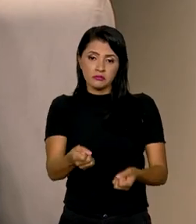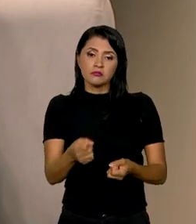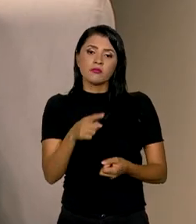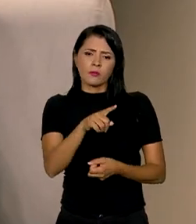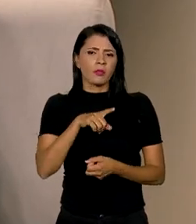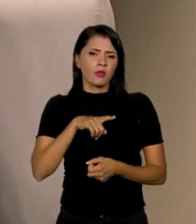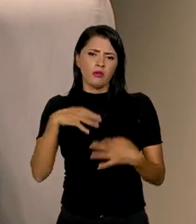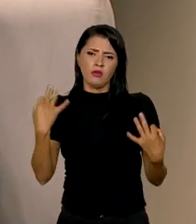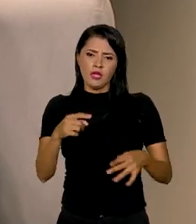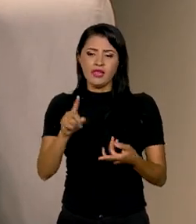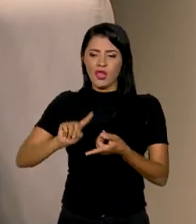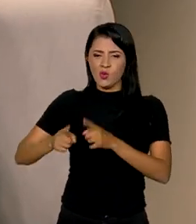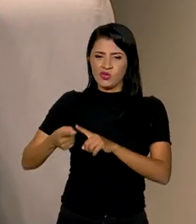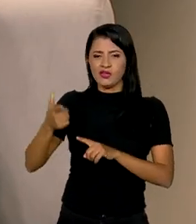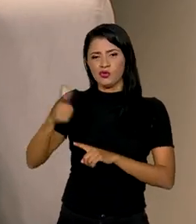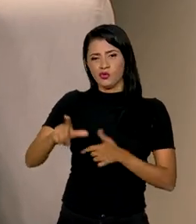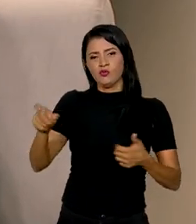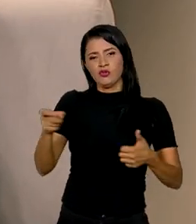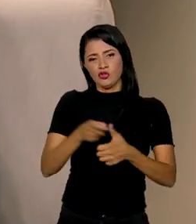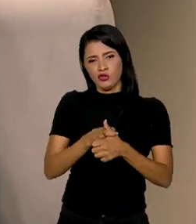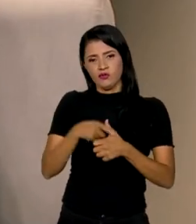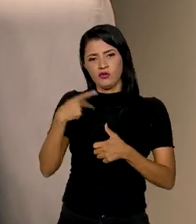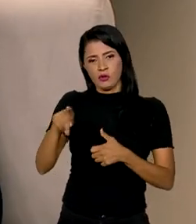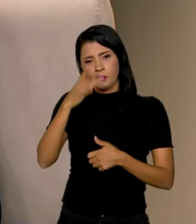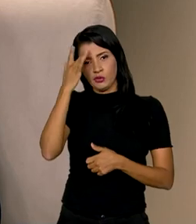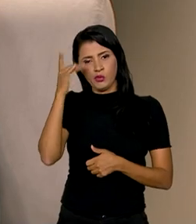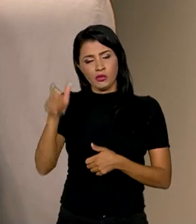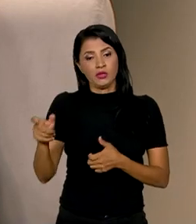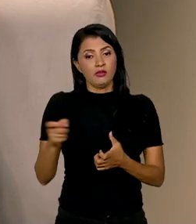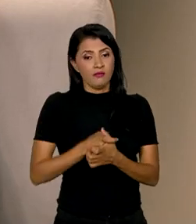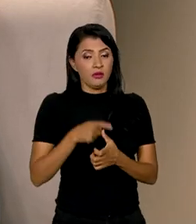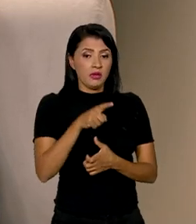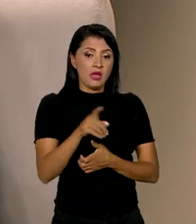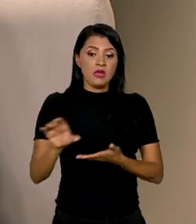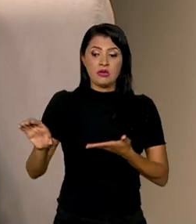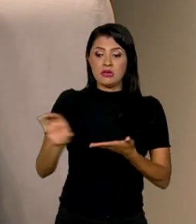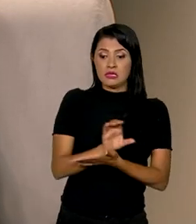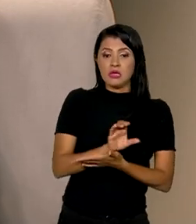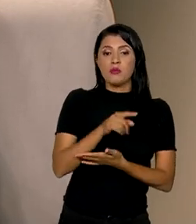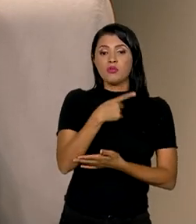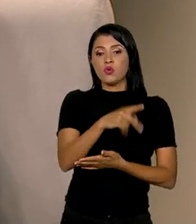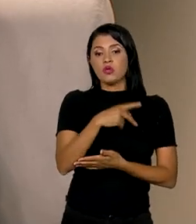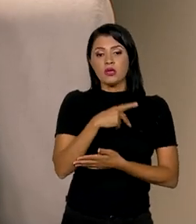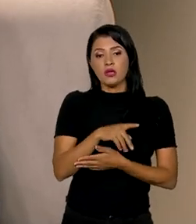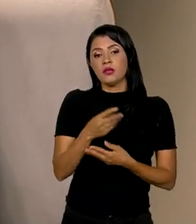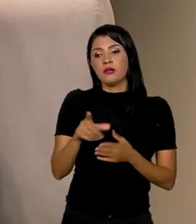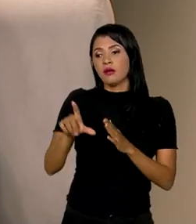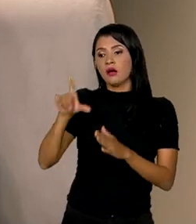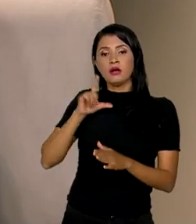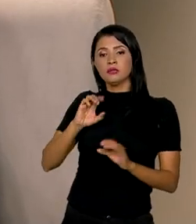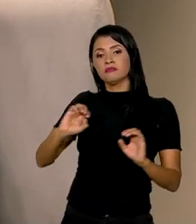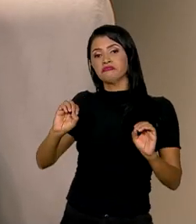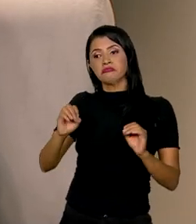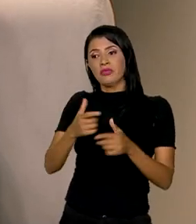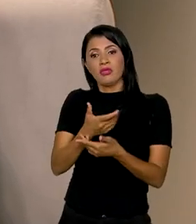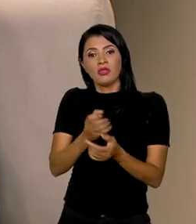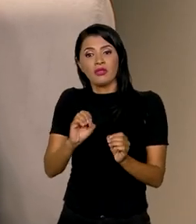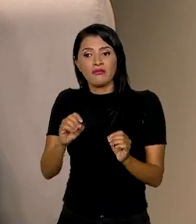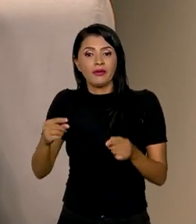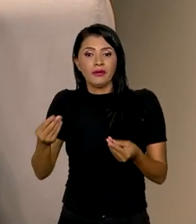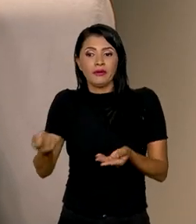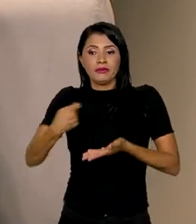obviamente, renegociar a dívida com o consumidor. Ele passa a receber aquilo que ele não estava recebendo de forma